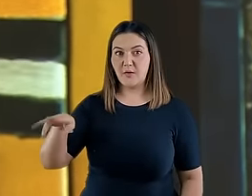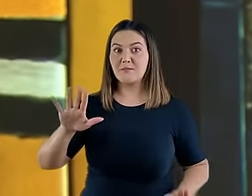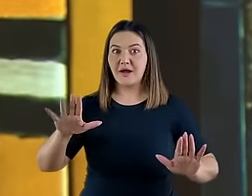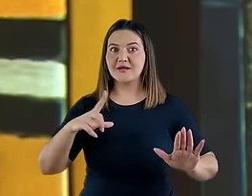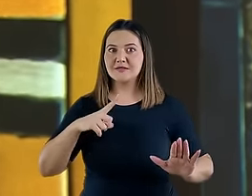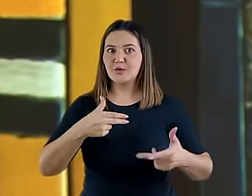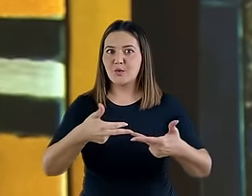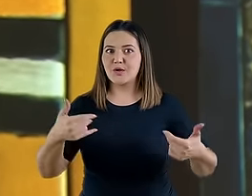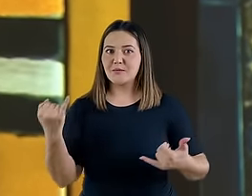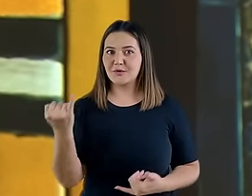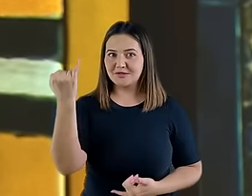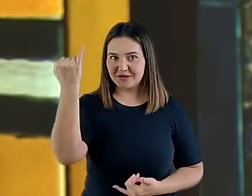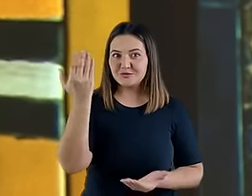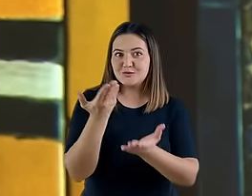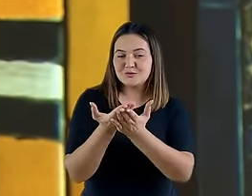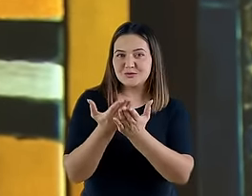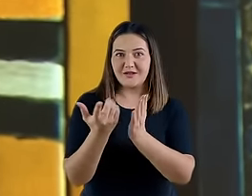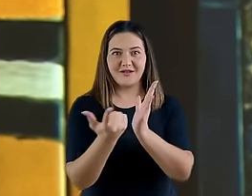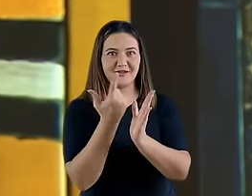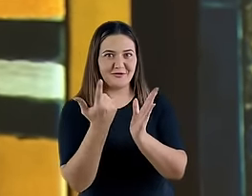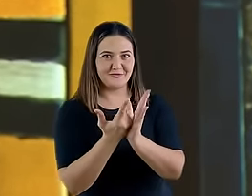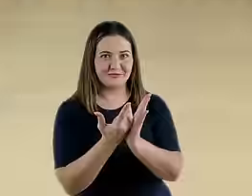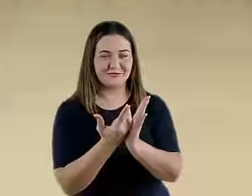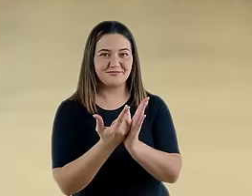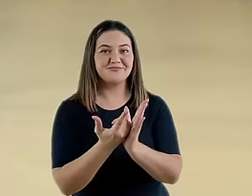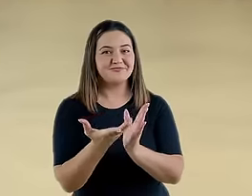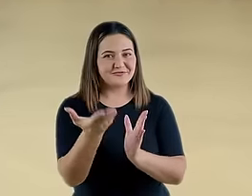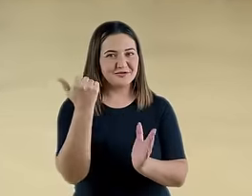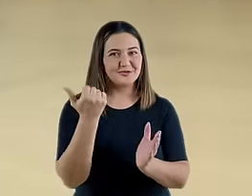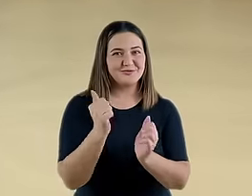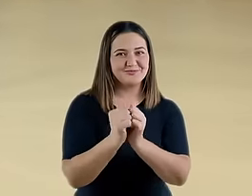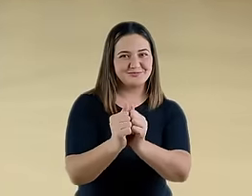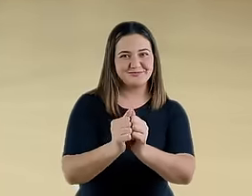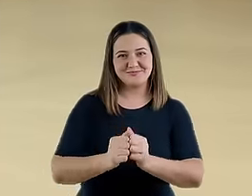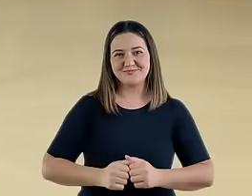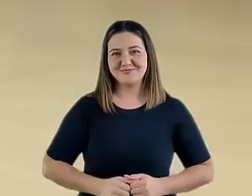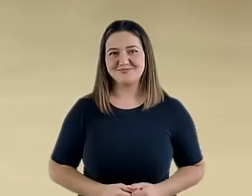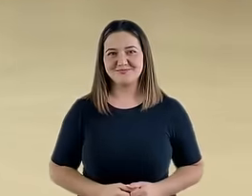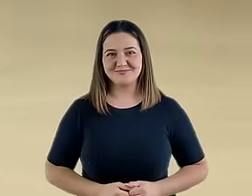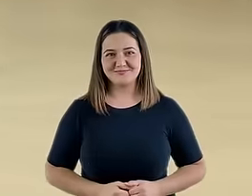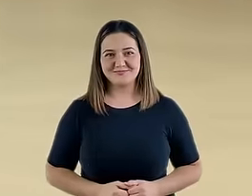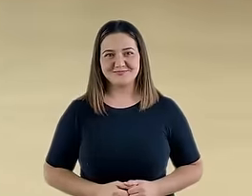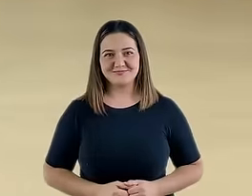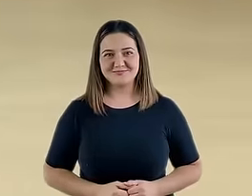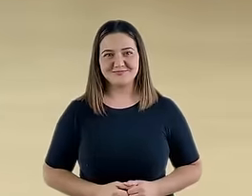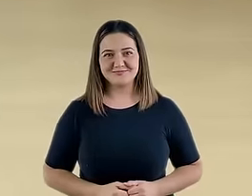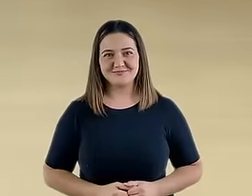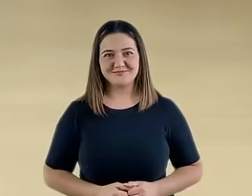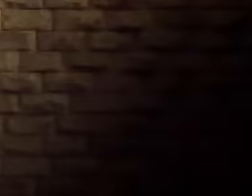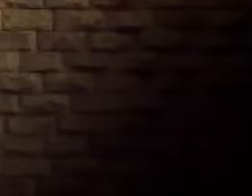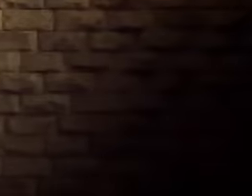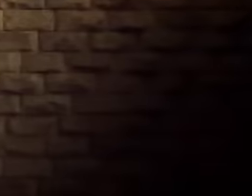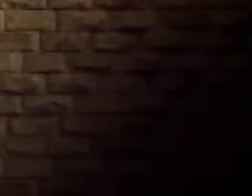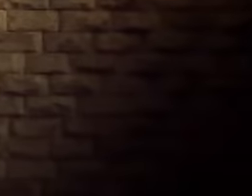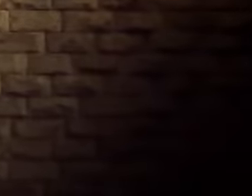sobre esse fascinante livro do Antigo Testamento. Portanto, não sai daí porque o Evidências está só começando.